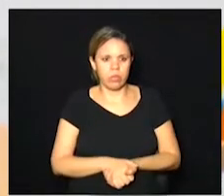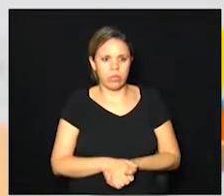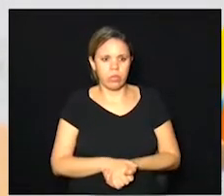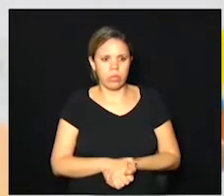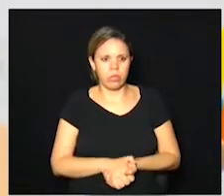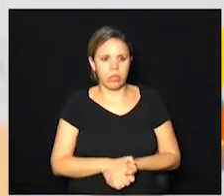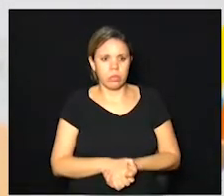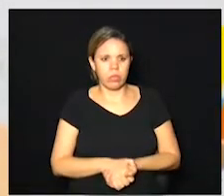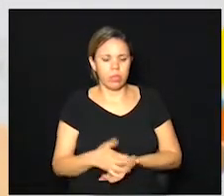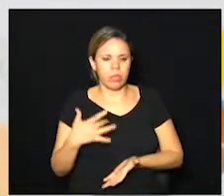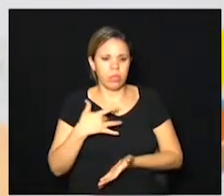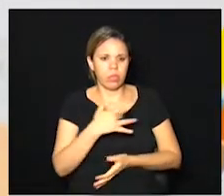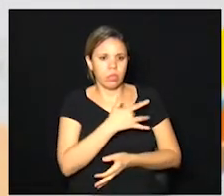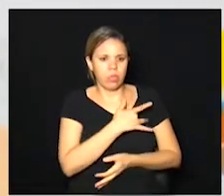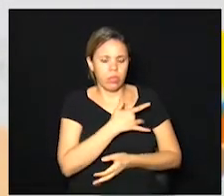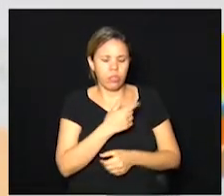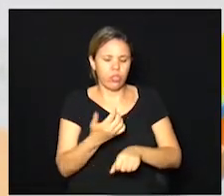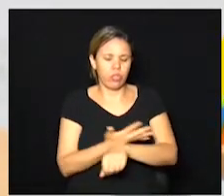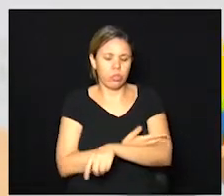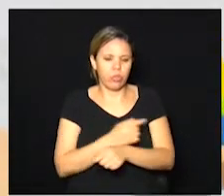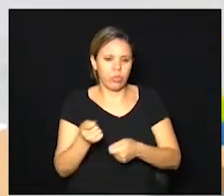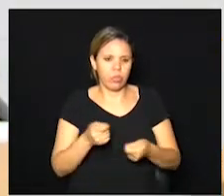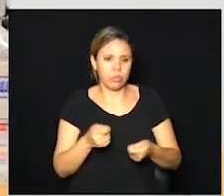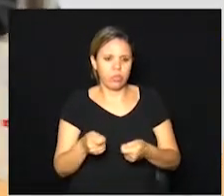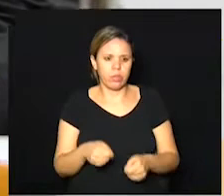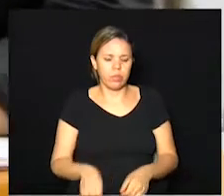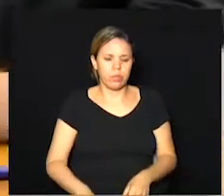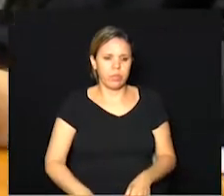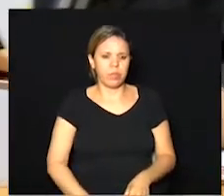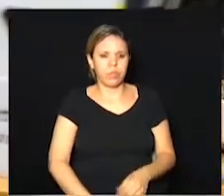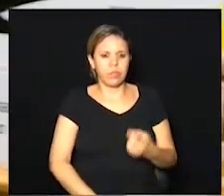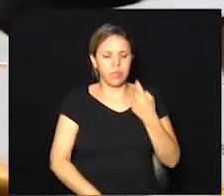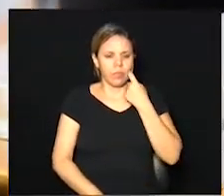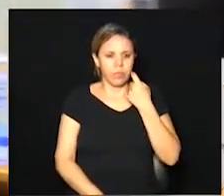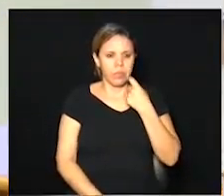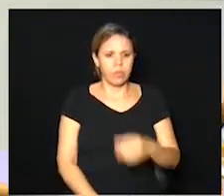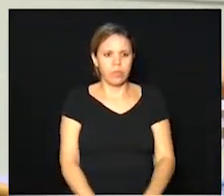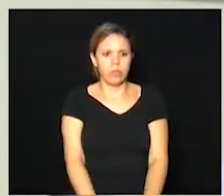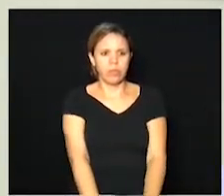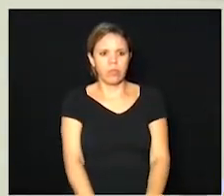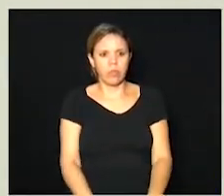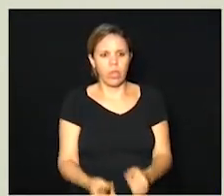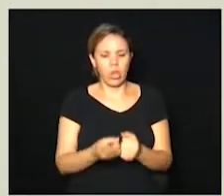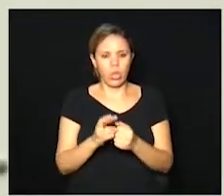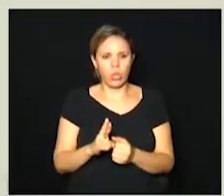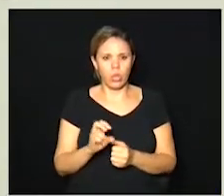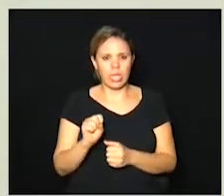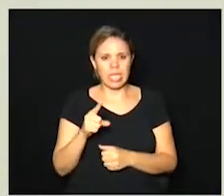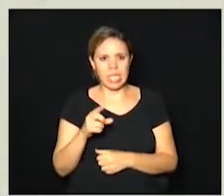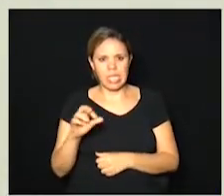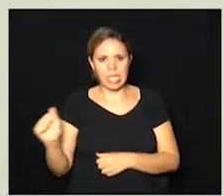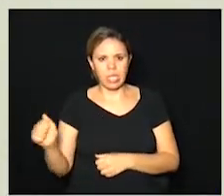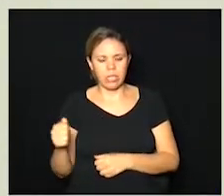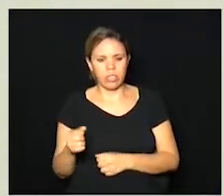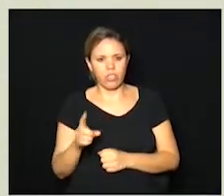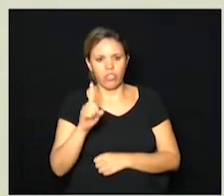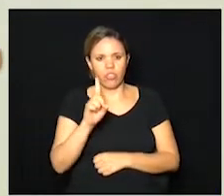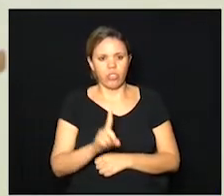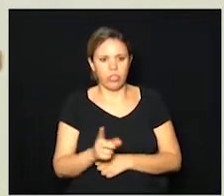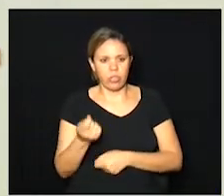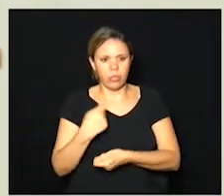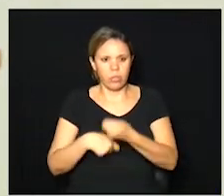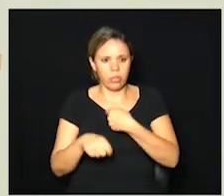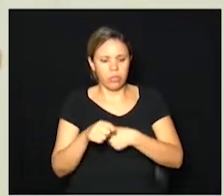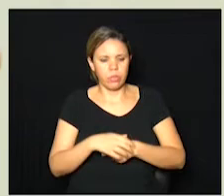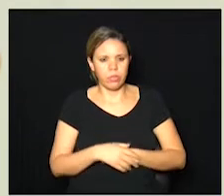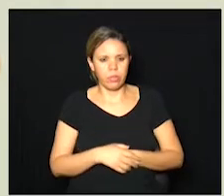da saúde da saúde emocional na sexta-feira eu com a doutora Sandra que é a nossa diretora administrativa nós fizemos um